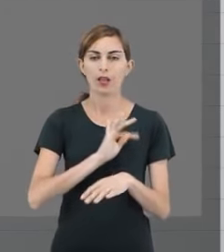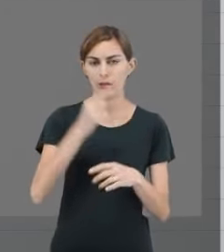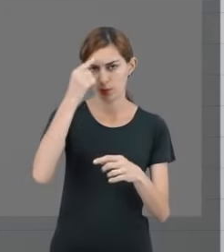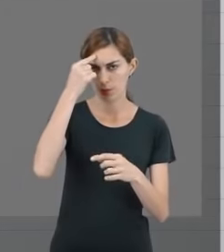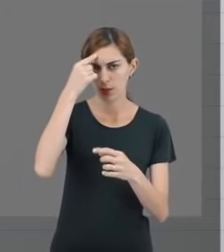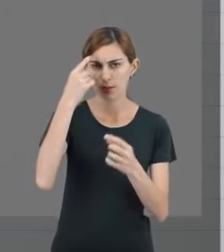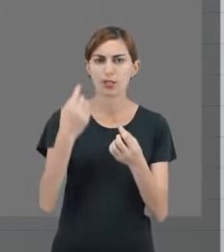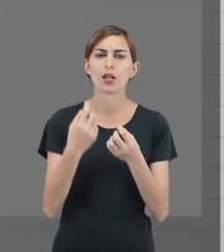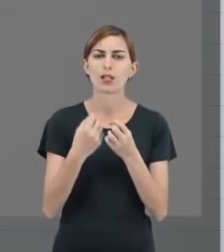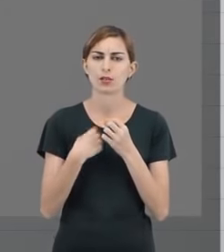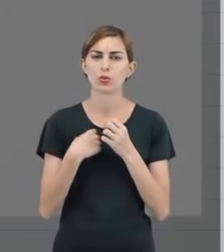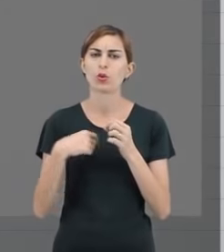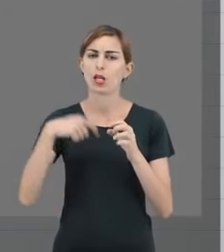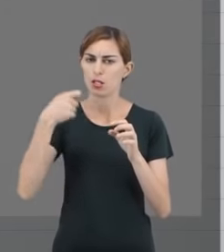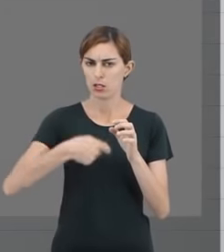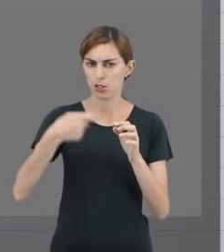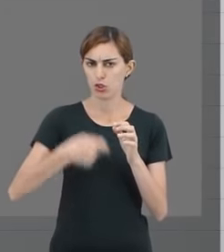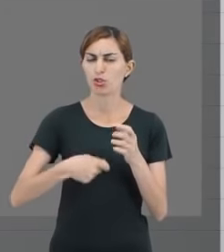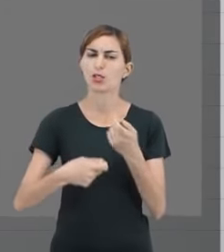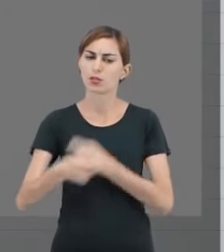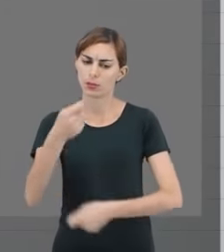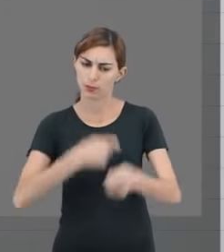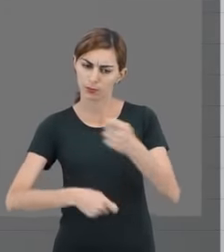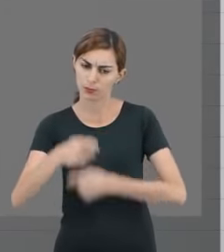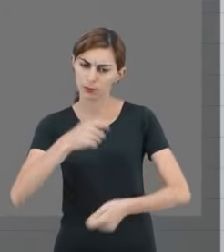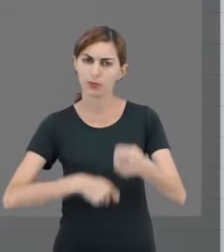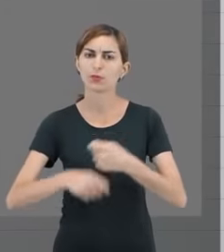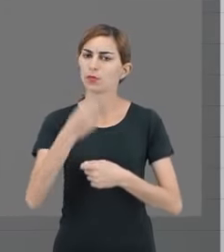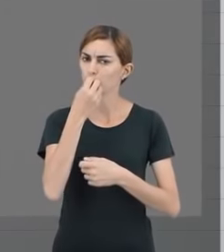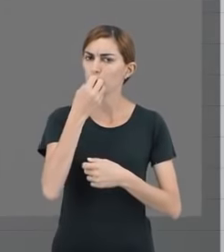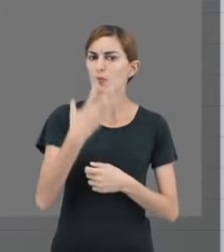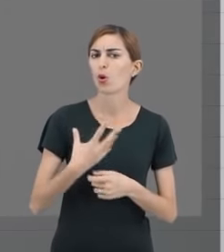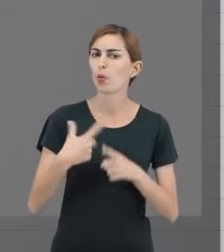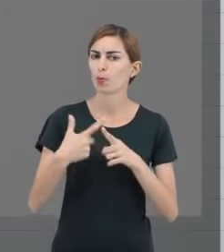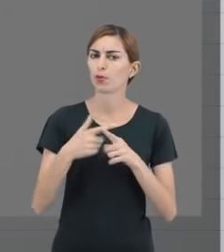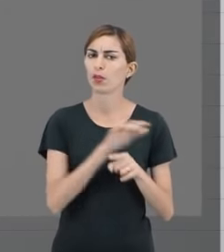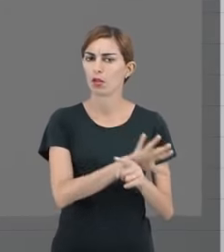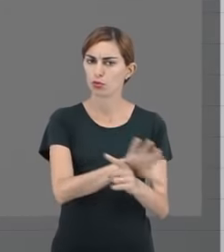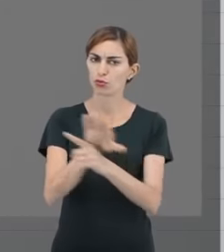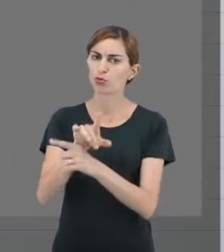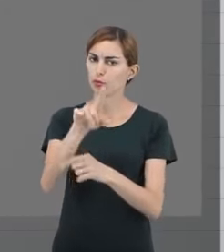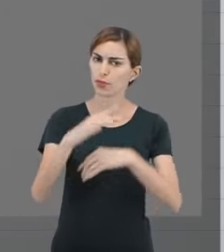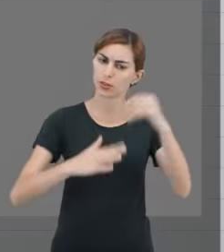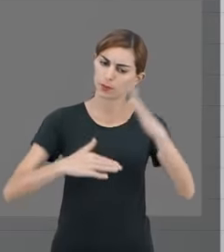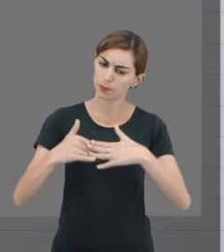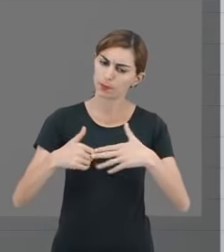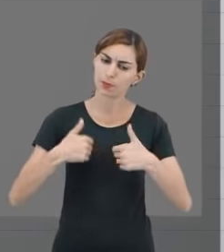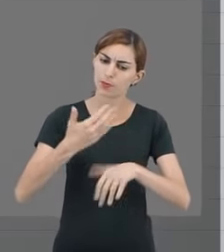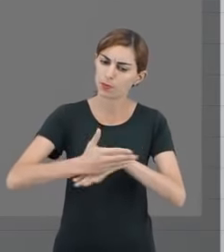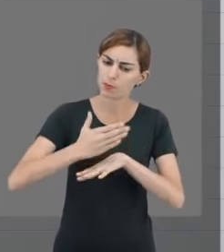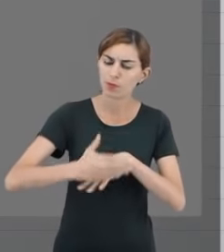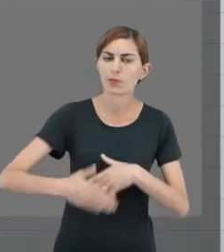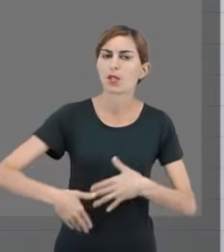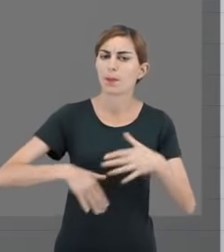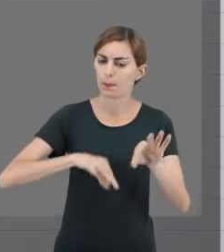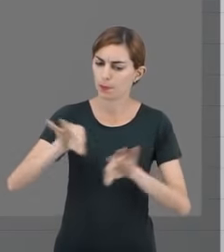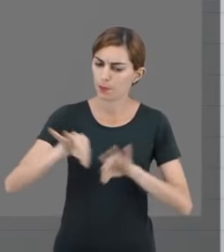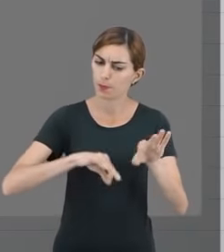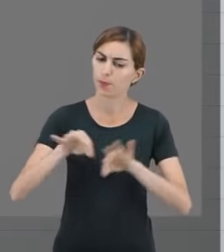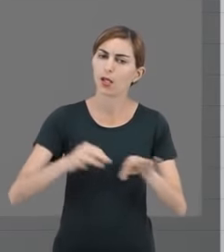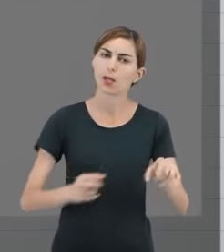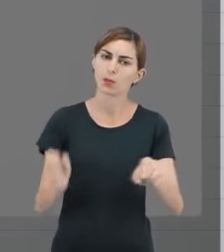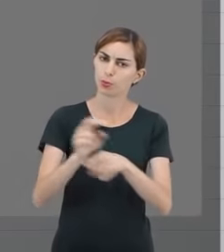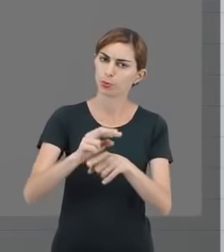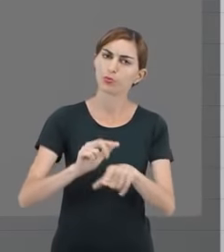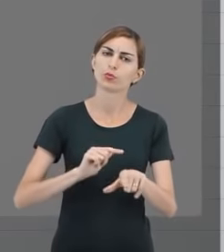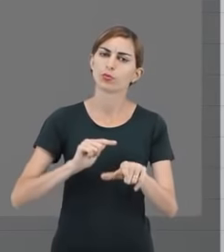pensados de acordo com as exigências do mercado. E isso é muito bom porque ajuda você a se preparar para se colocar no